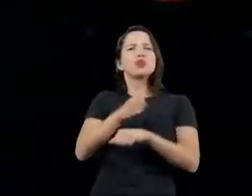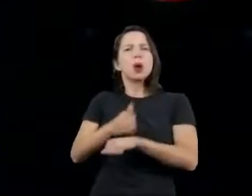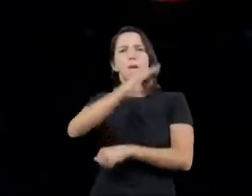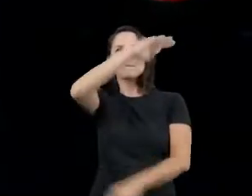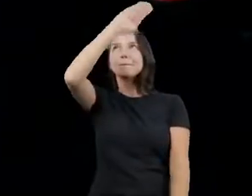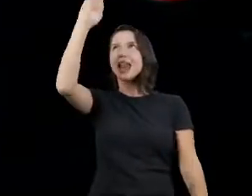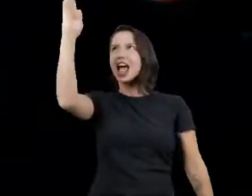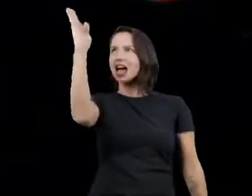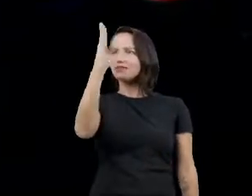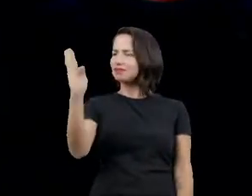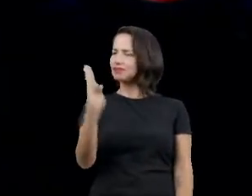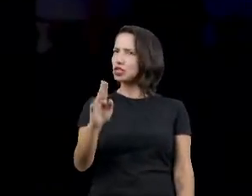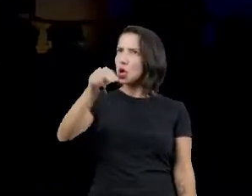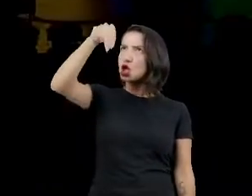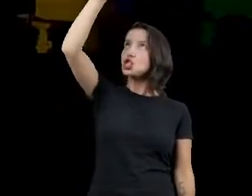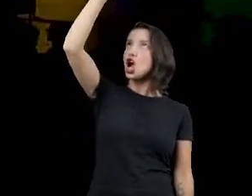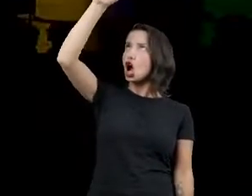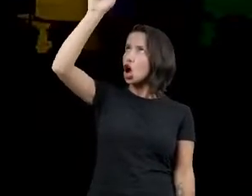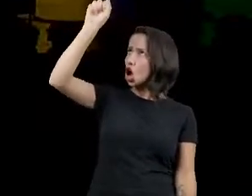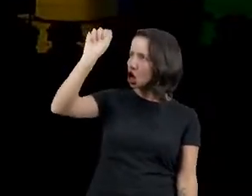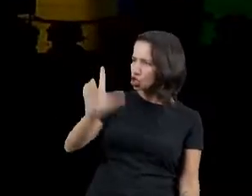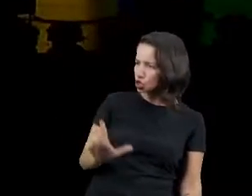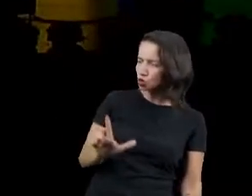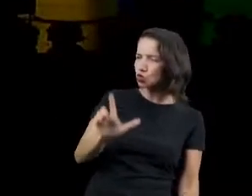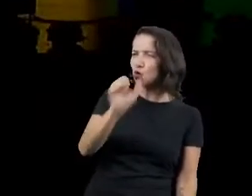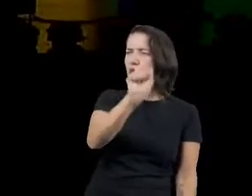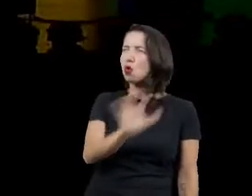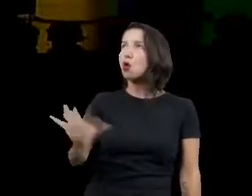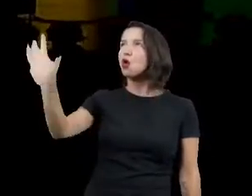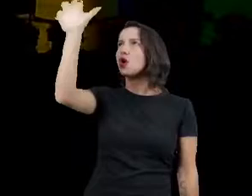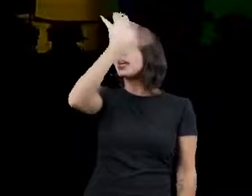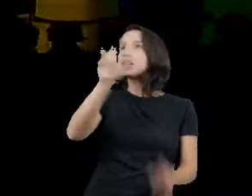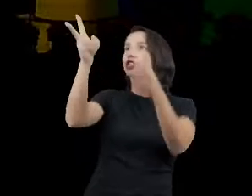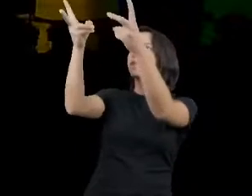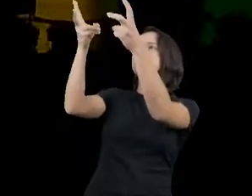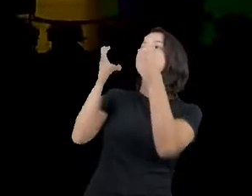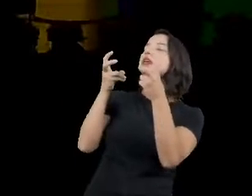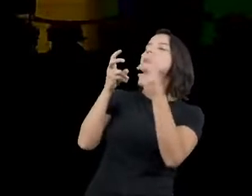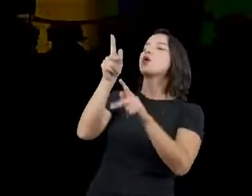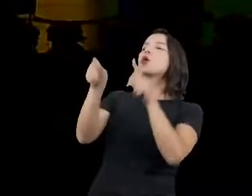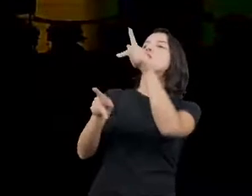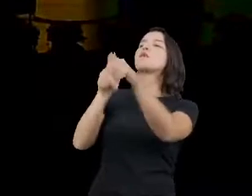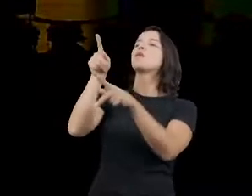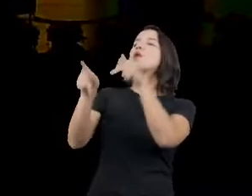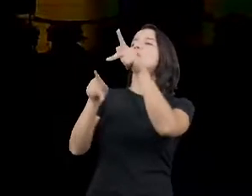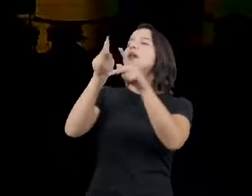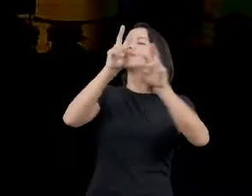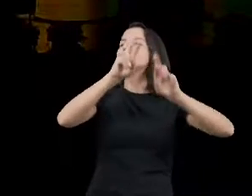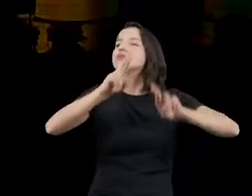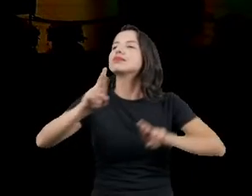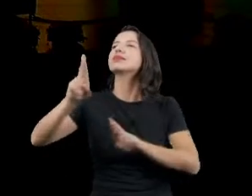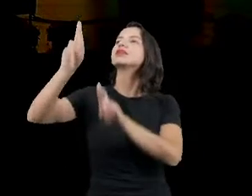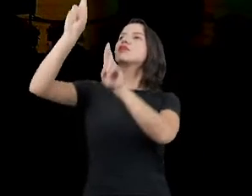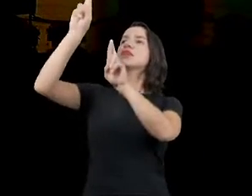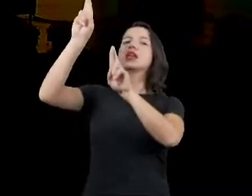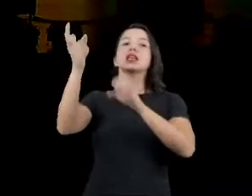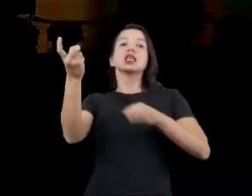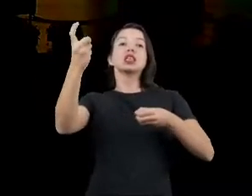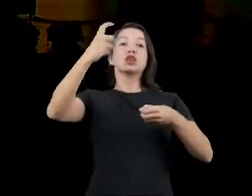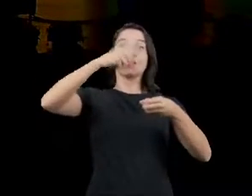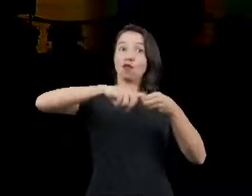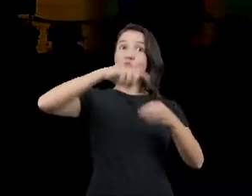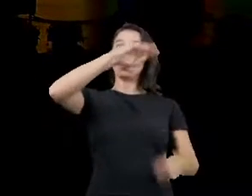em resgatar o Brasil como um país de governo democrático e